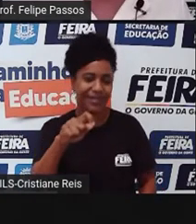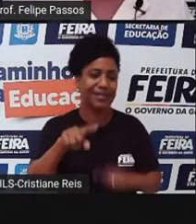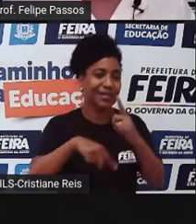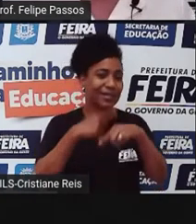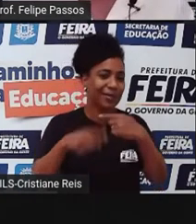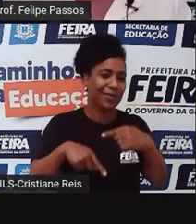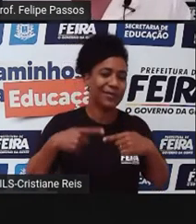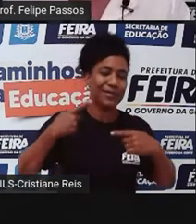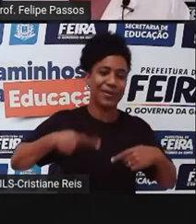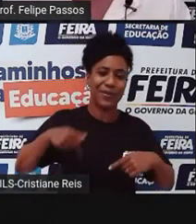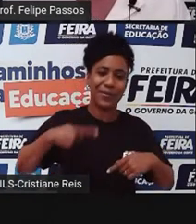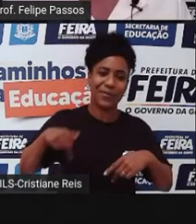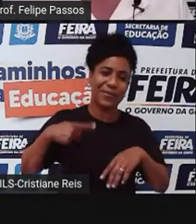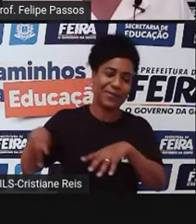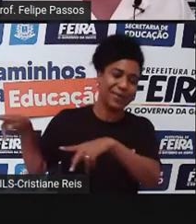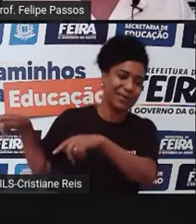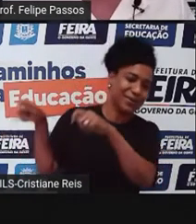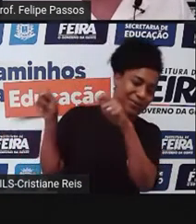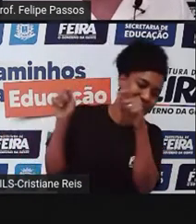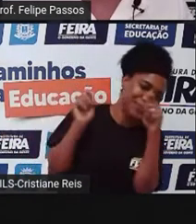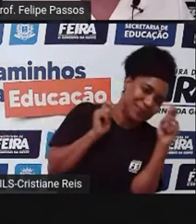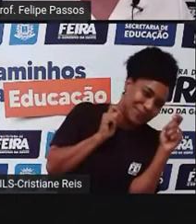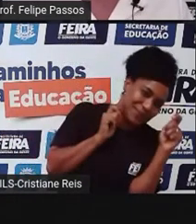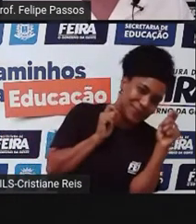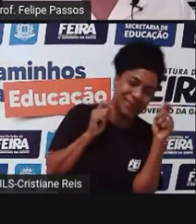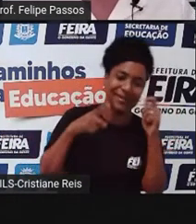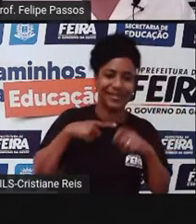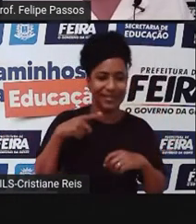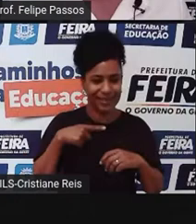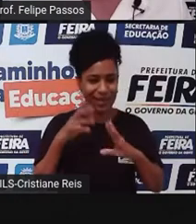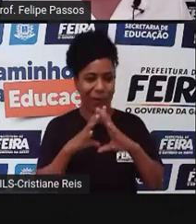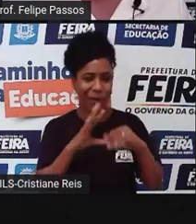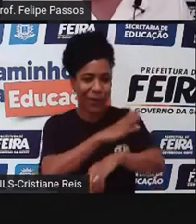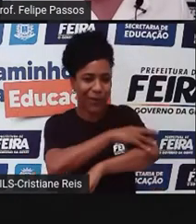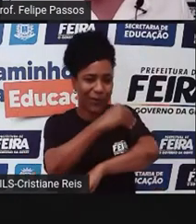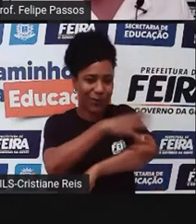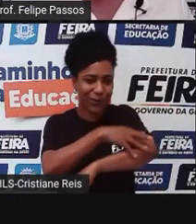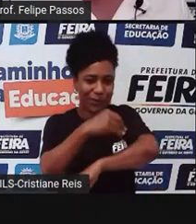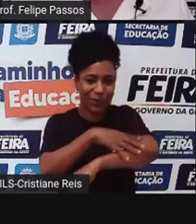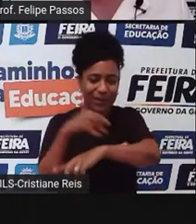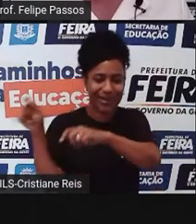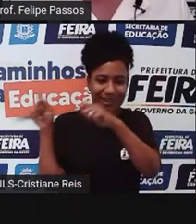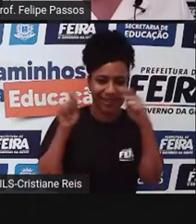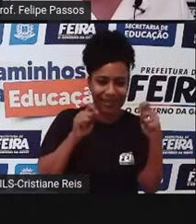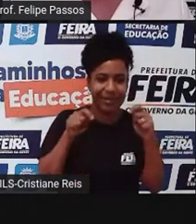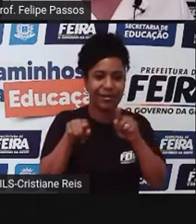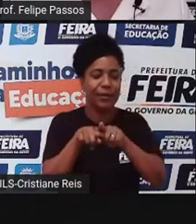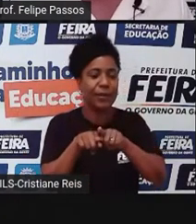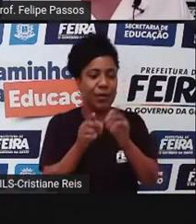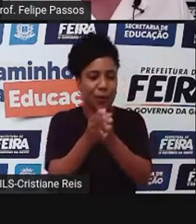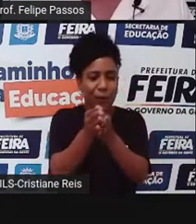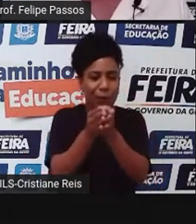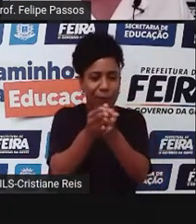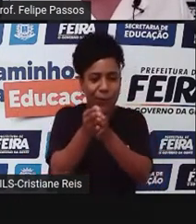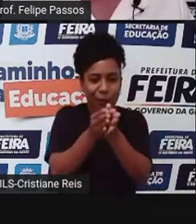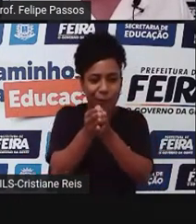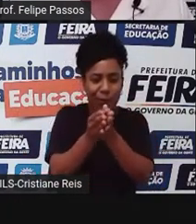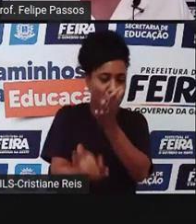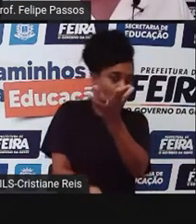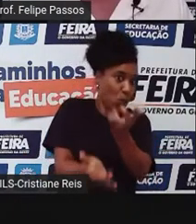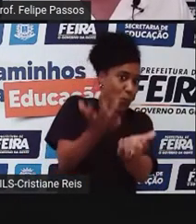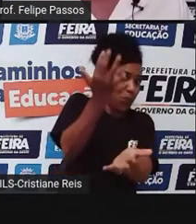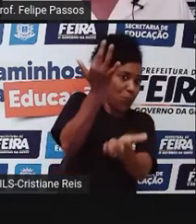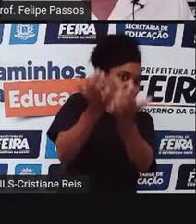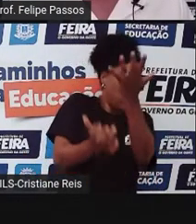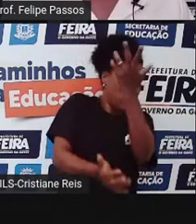proteger do frio, para proteger de insetos, a gente aprendeu a manipular o fogo. Tudo isso são ferramentas que a gente usa no dia a dia,